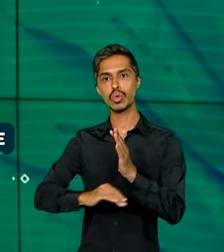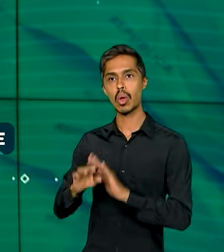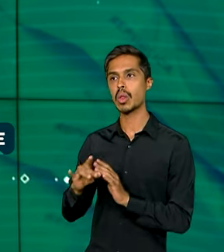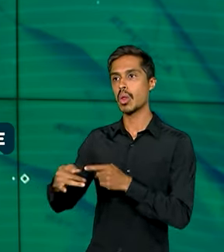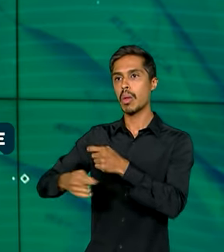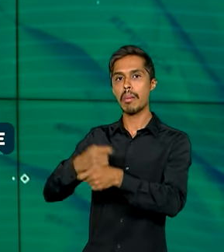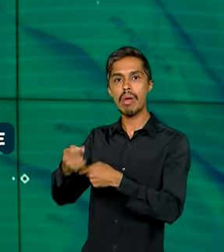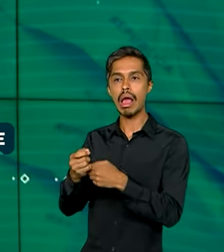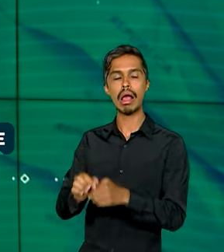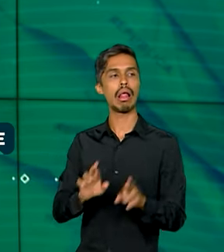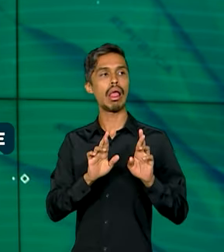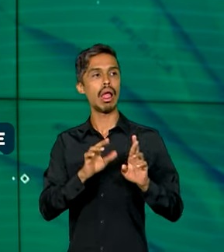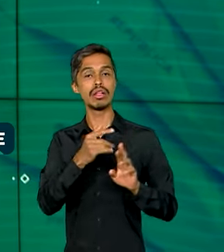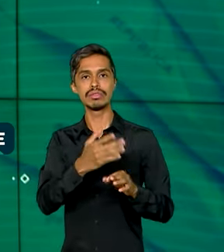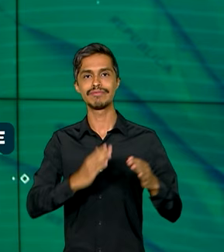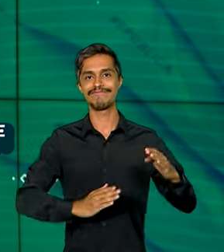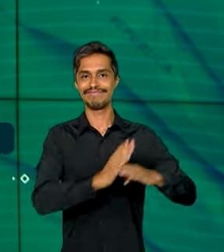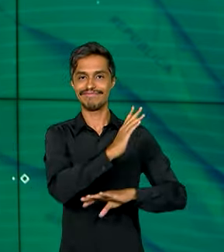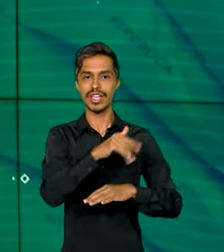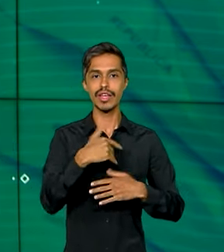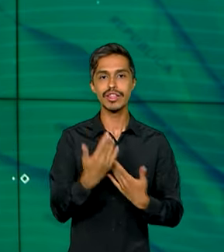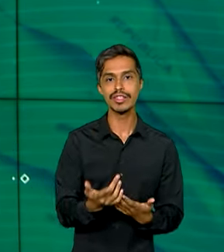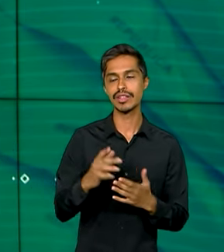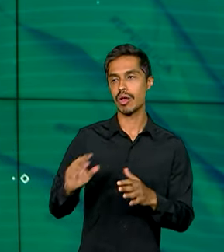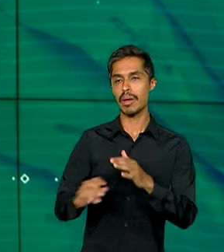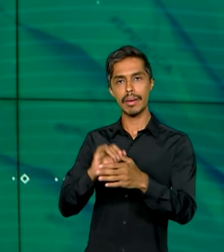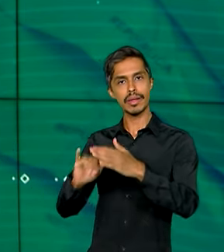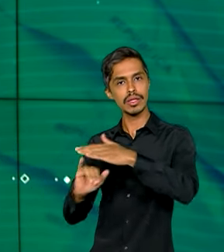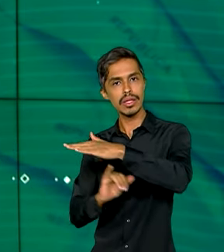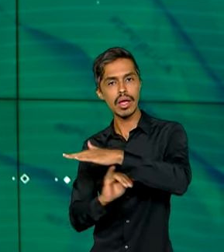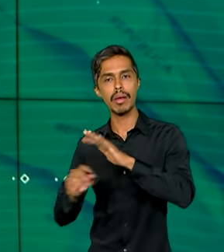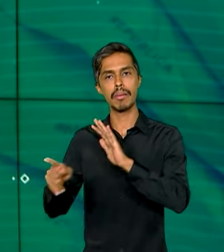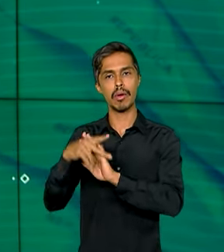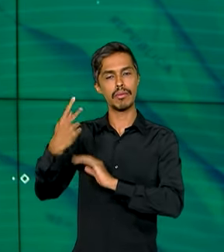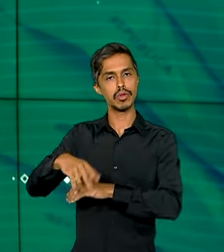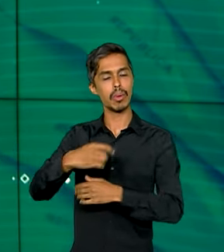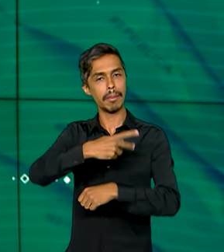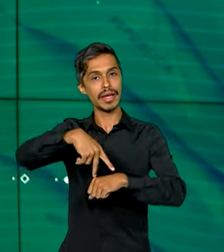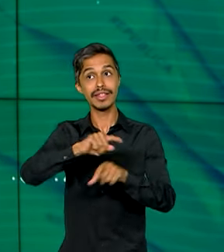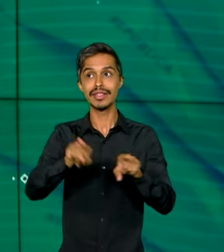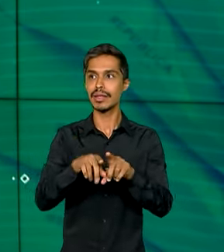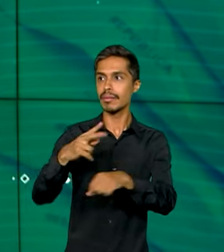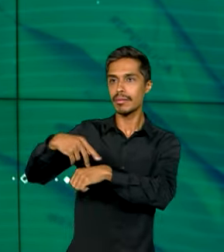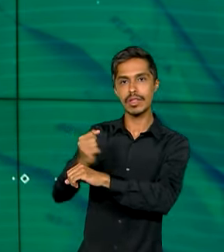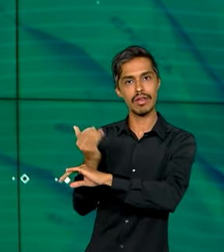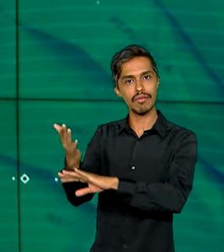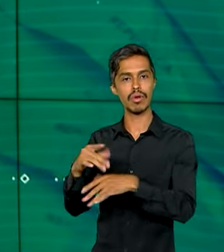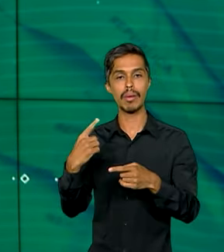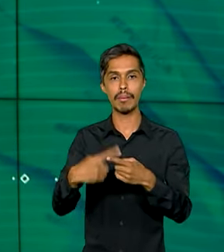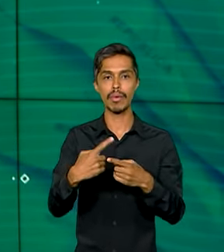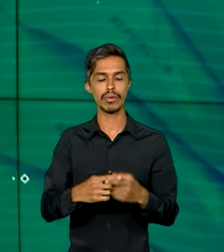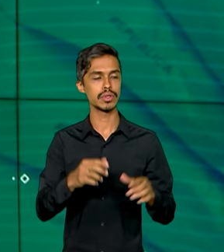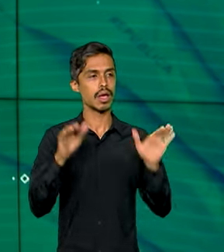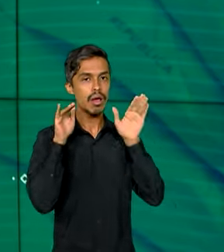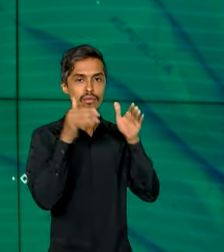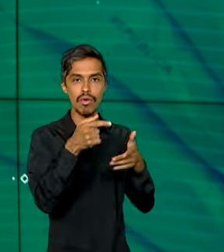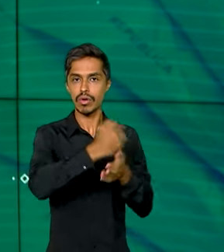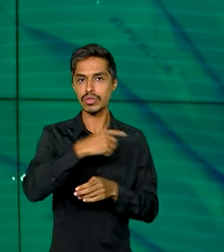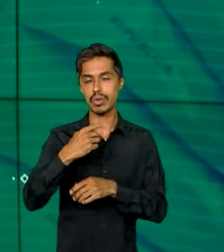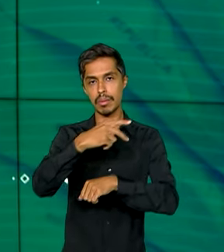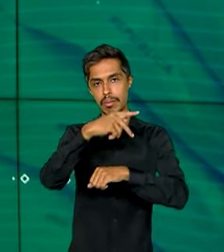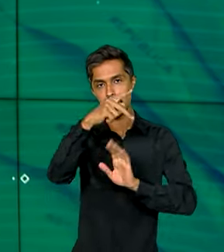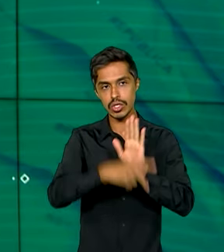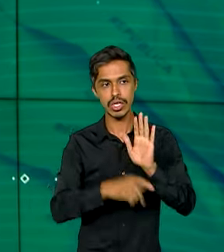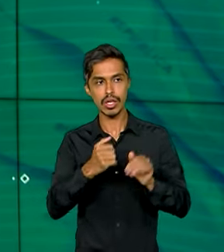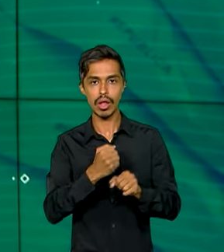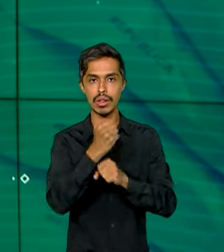financeiro e de entidades dentro do país e no exterior. Isso porque o crescimento econômico projetado para o ano passado é